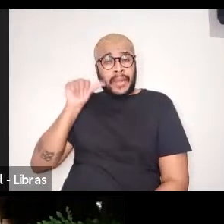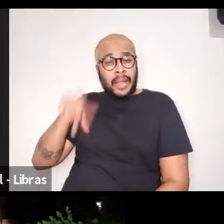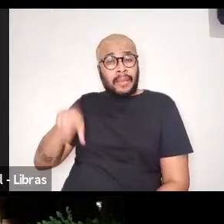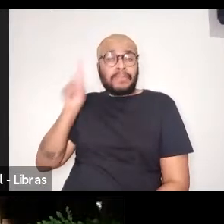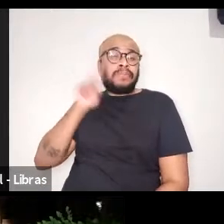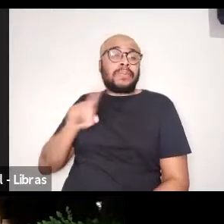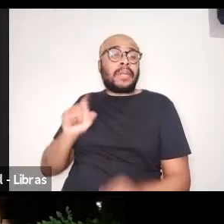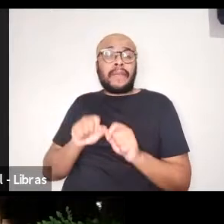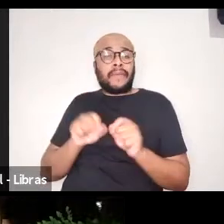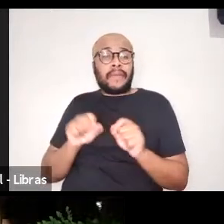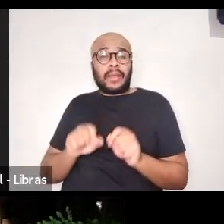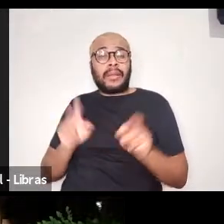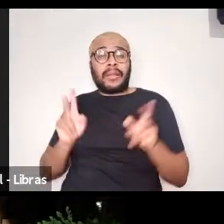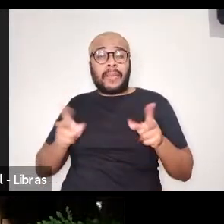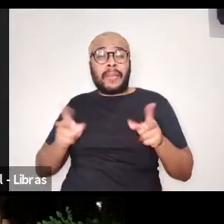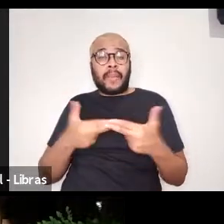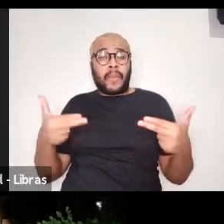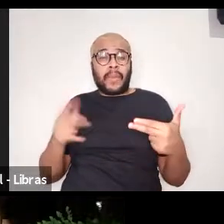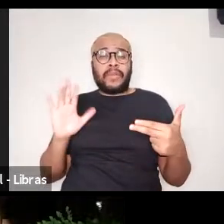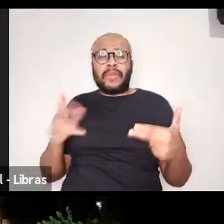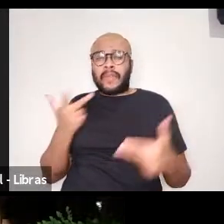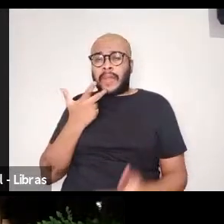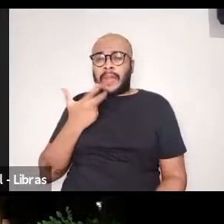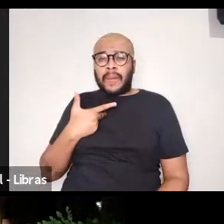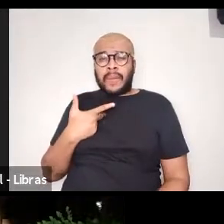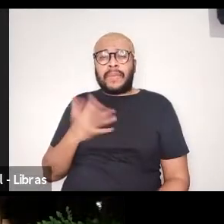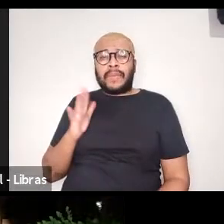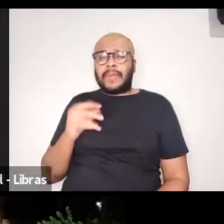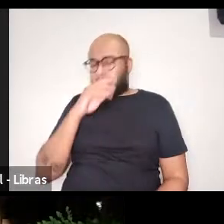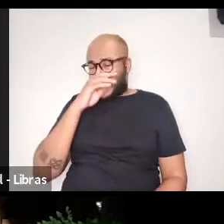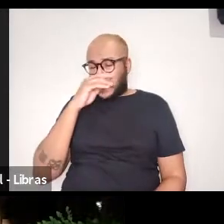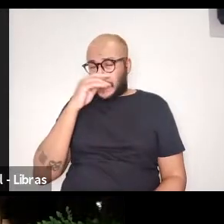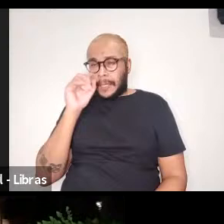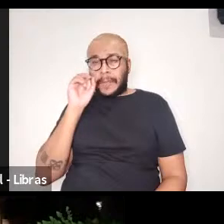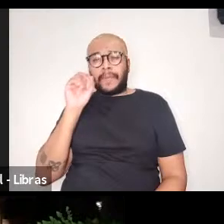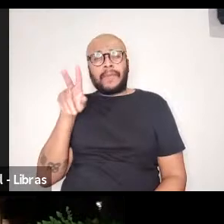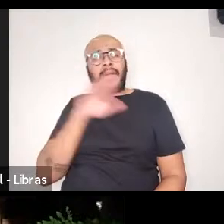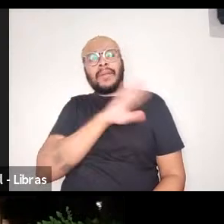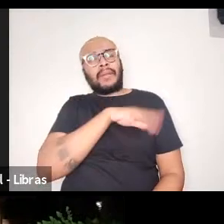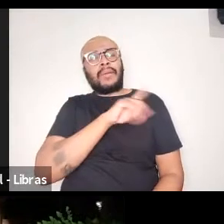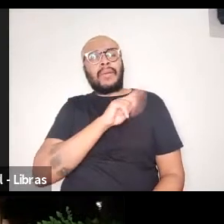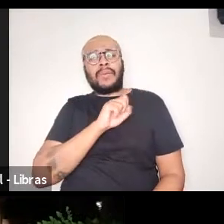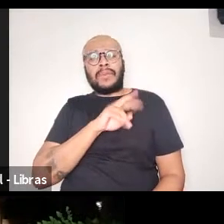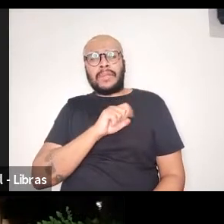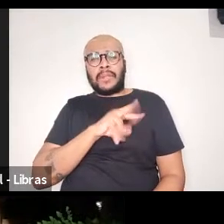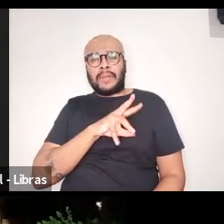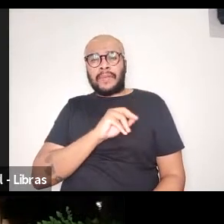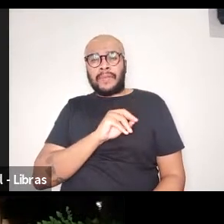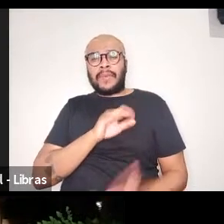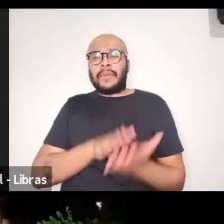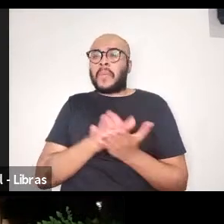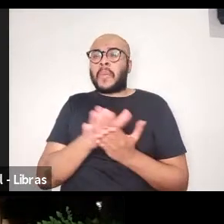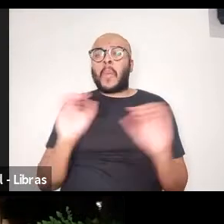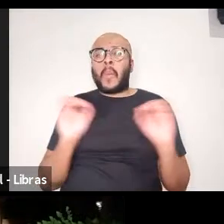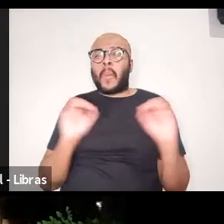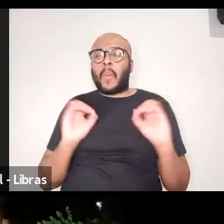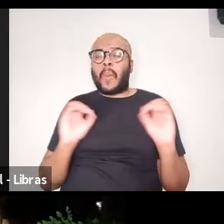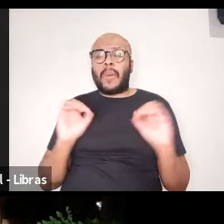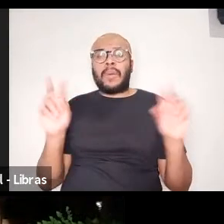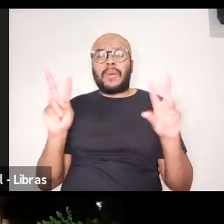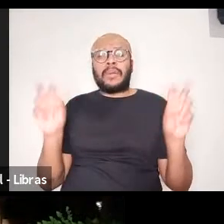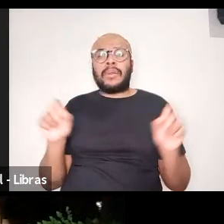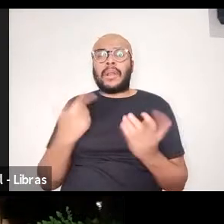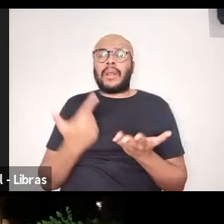eu vi, ela comentou uma vez comigo, eu vi, Gustavo, que vocês não estão publicando nada sobre a